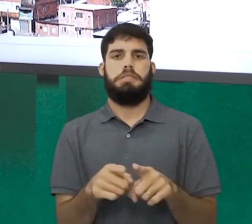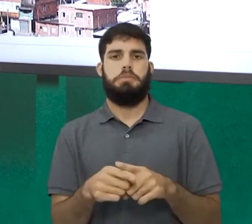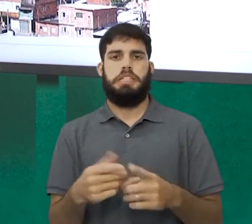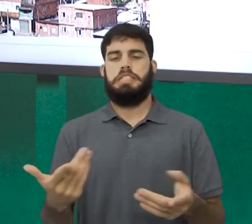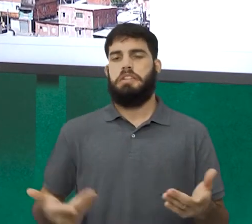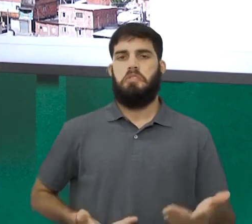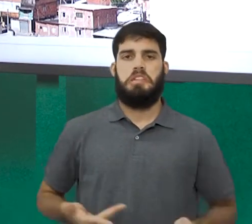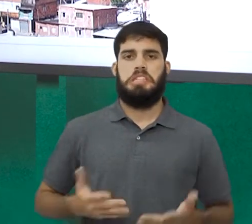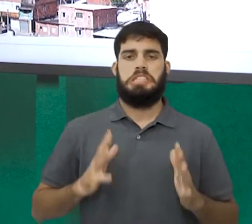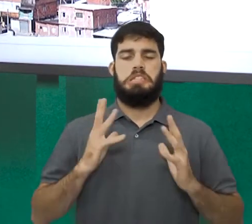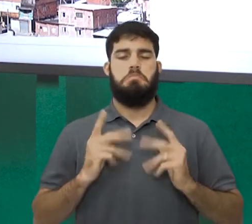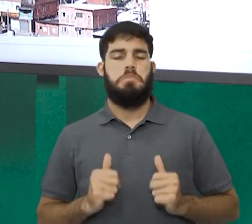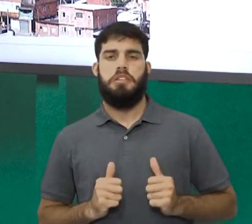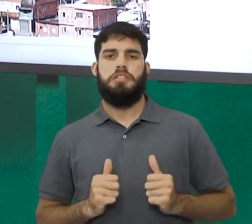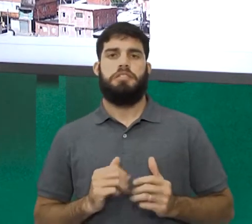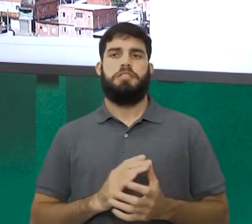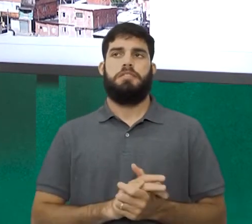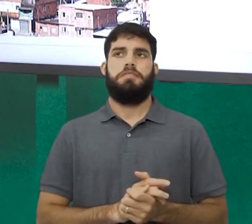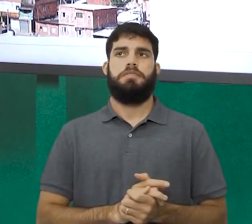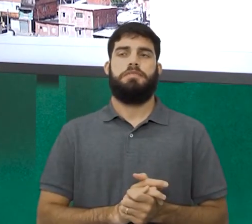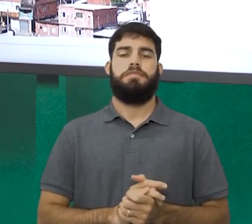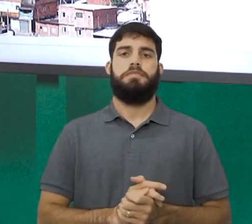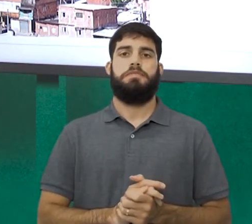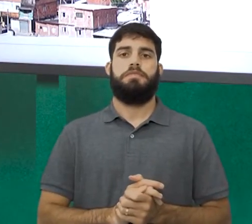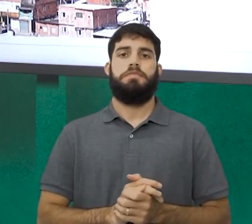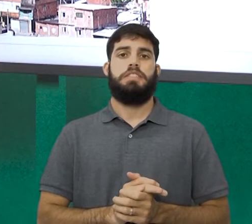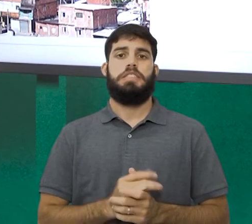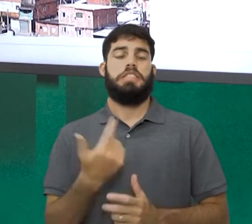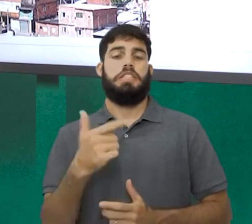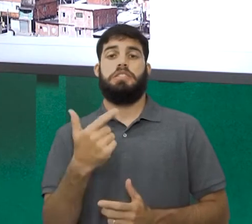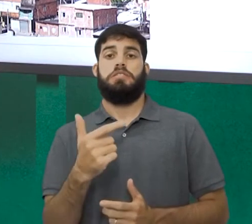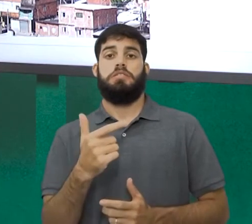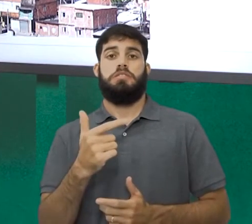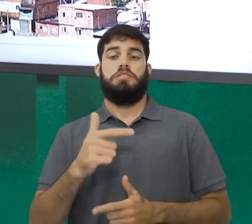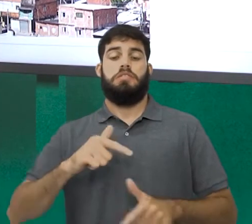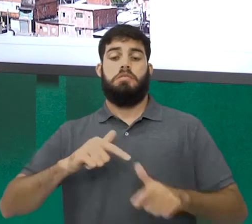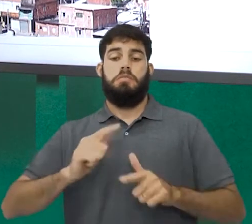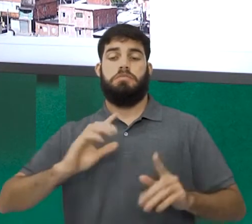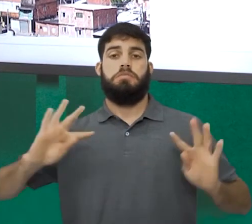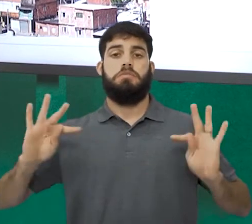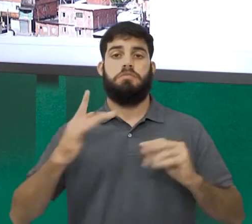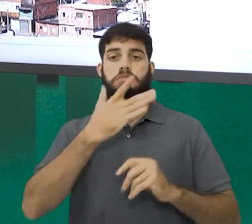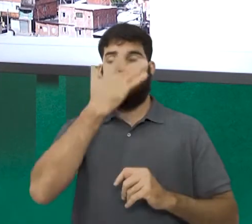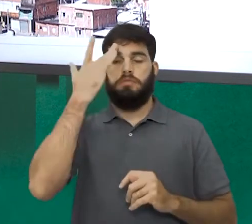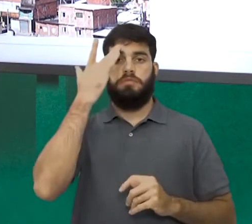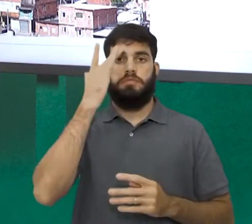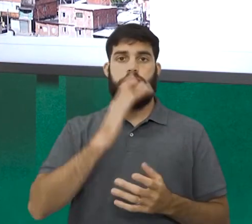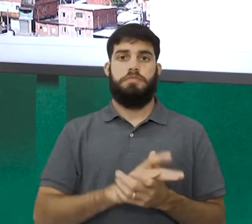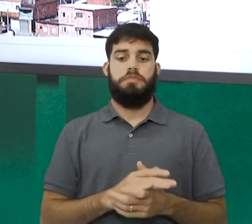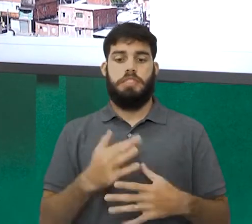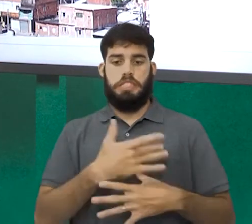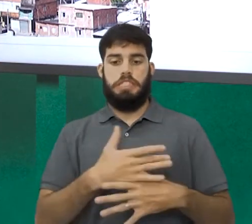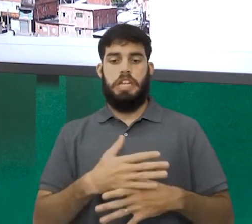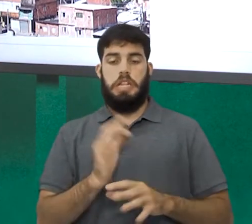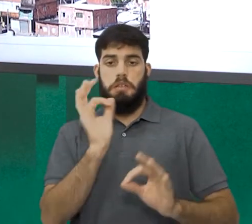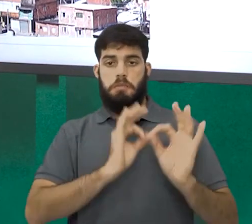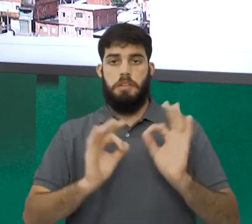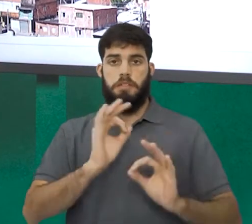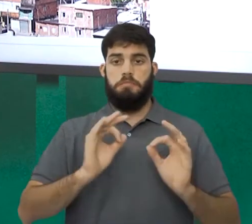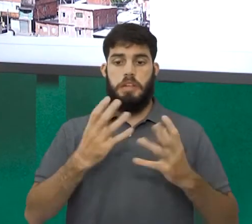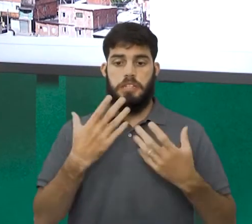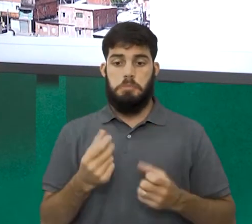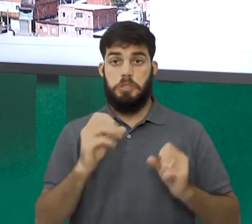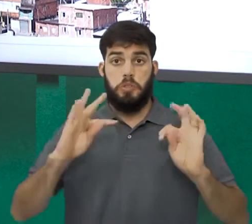limpeza. Ou seja, não há emprego para todo mundo. A cidade não foi preparada para acomodar, brigar,